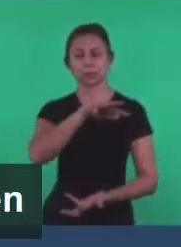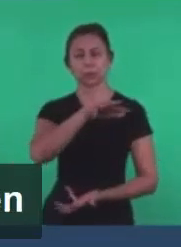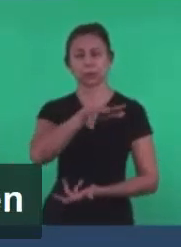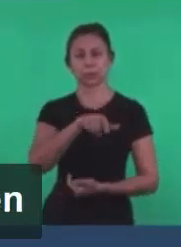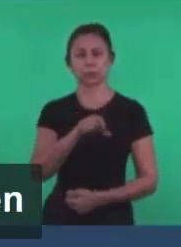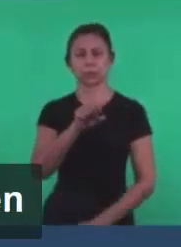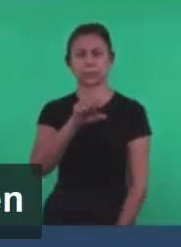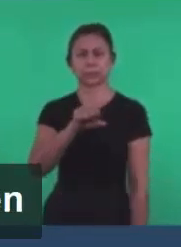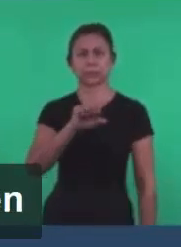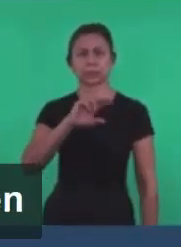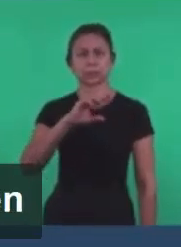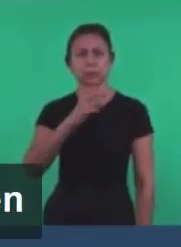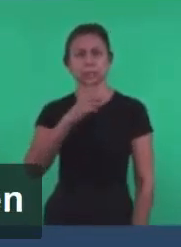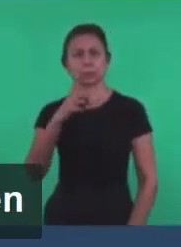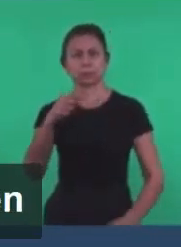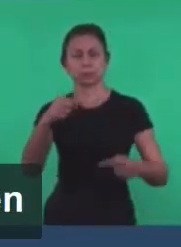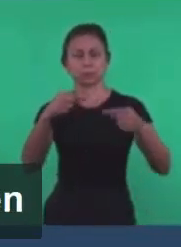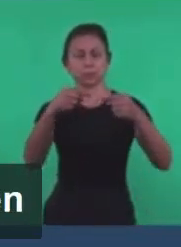sim Ou não